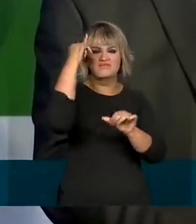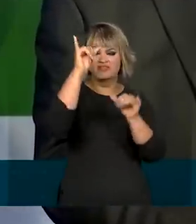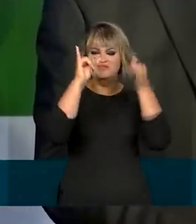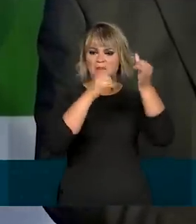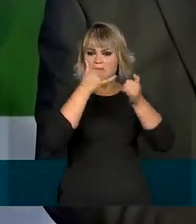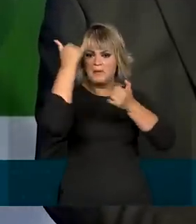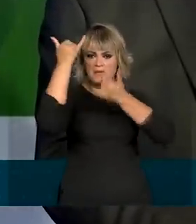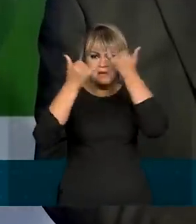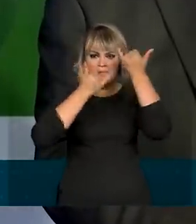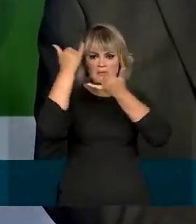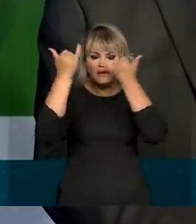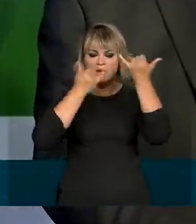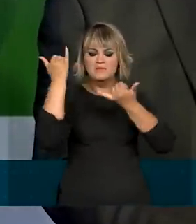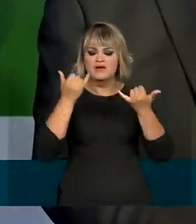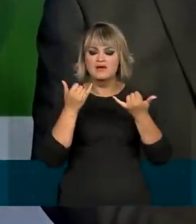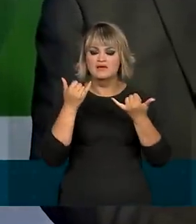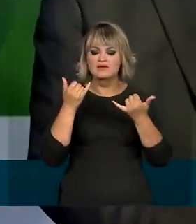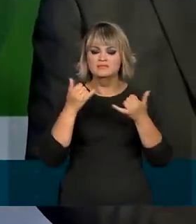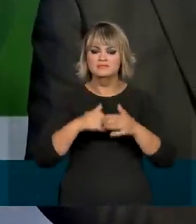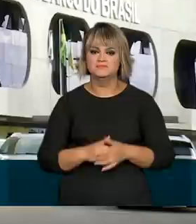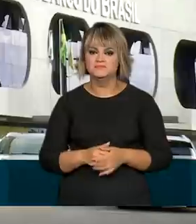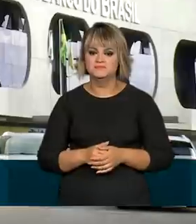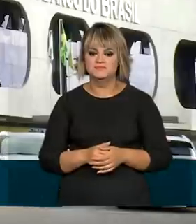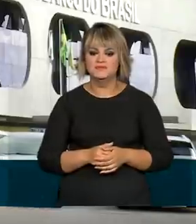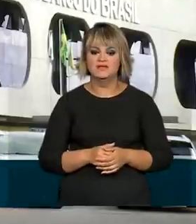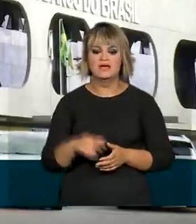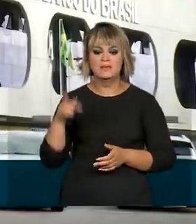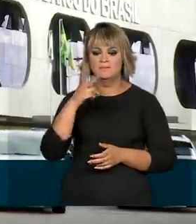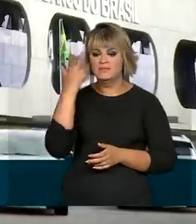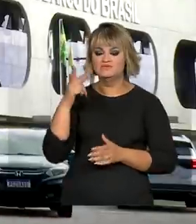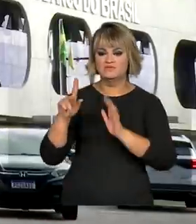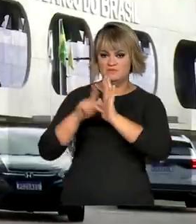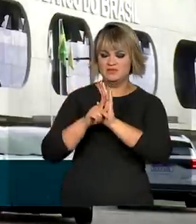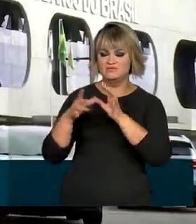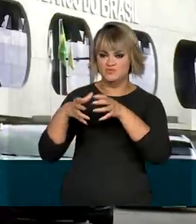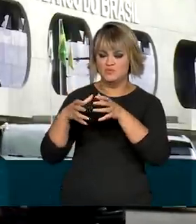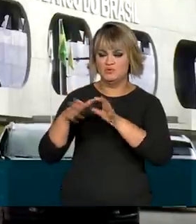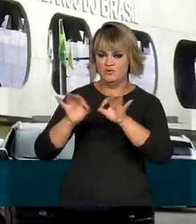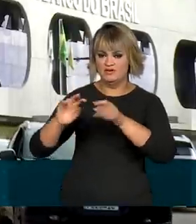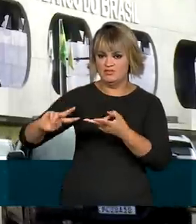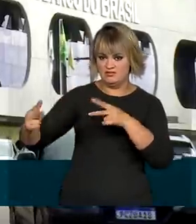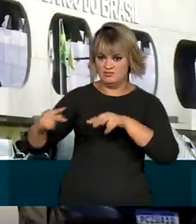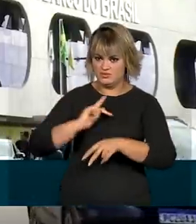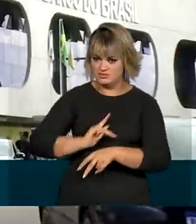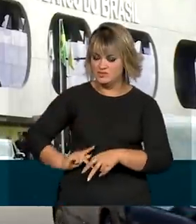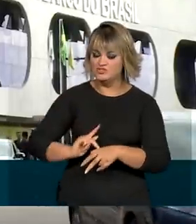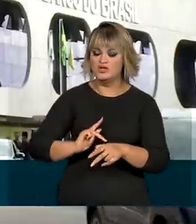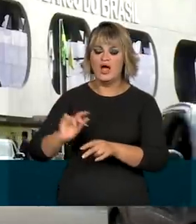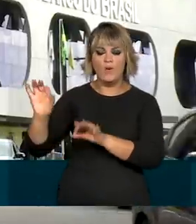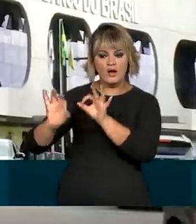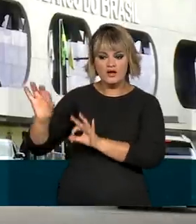desastres não sejam paralisadas. Segundo os integrantes da equipe de transição do governo eleito, a